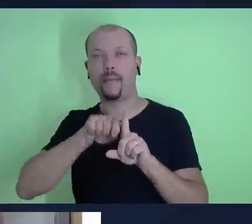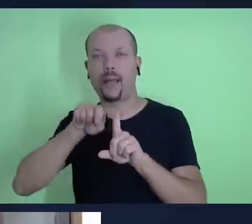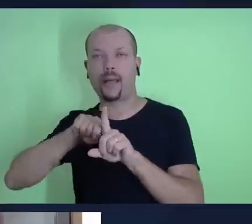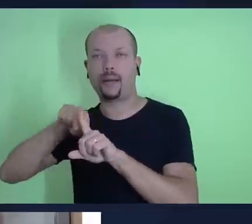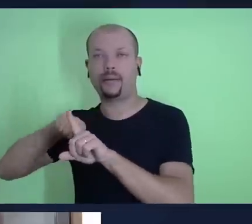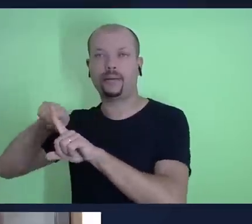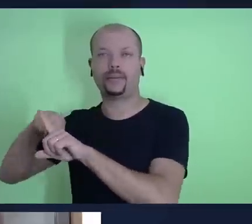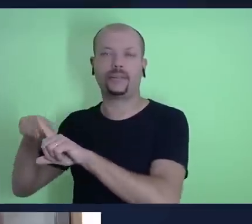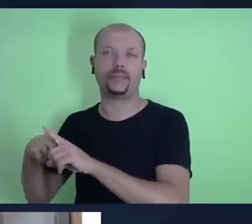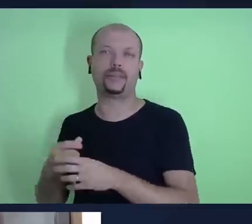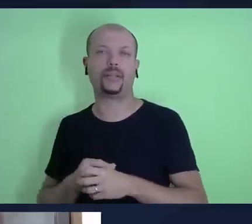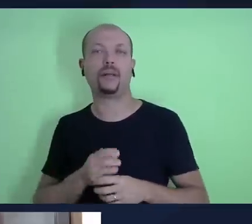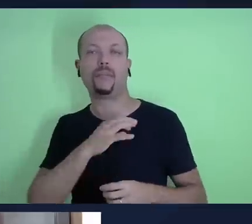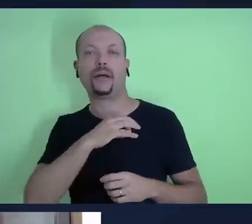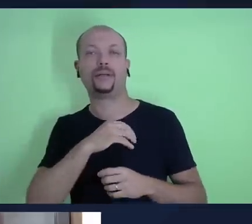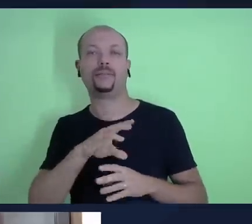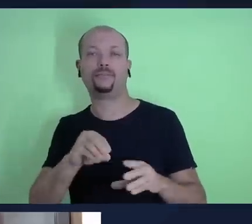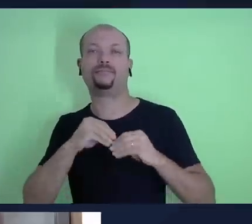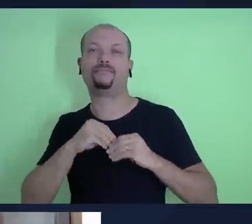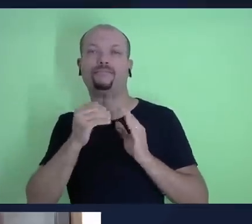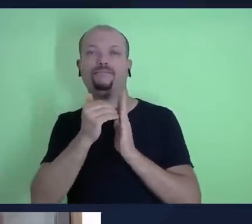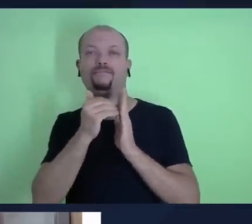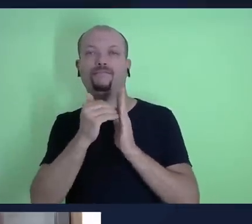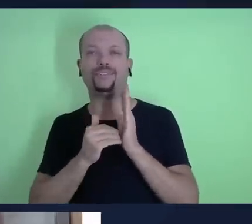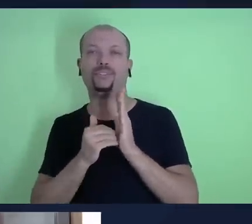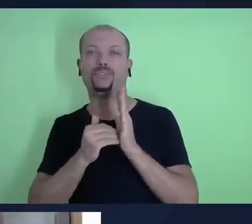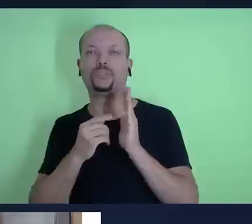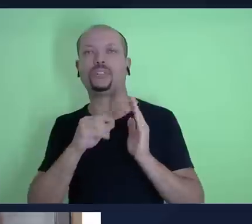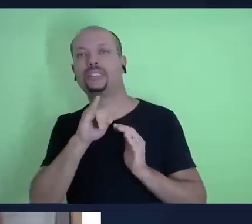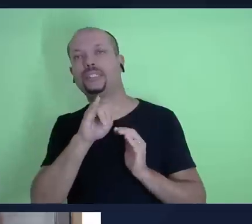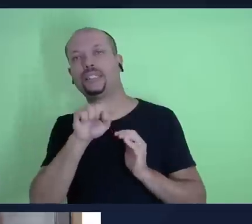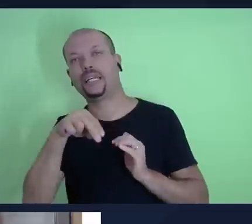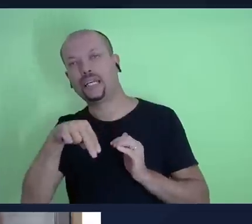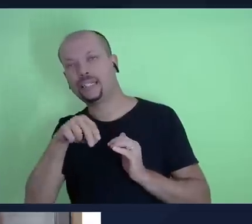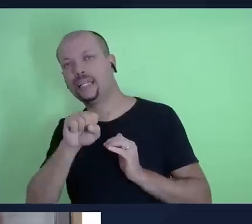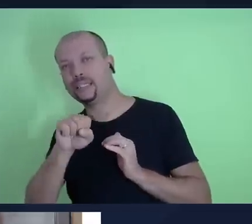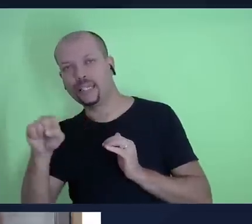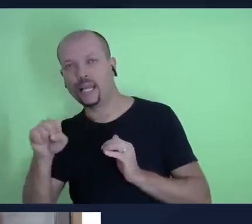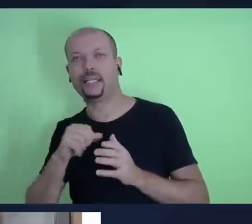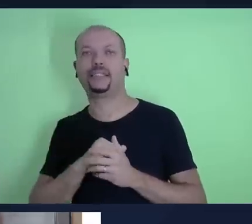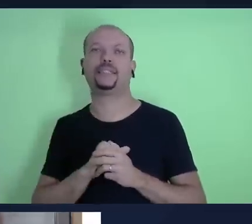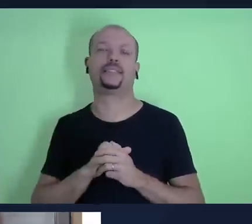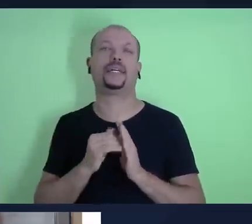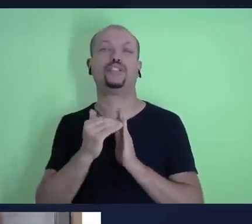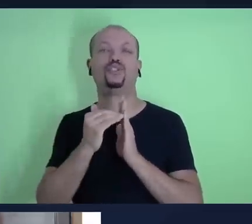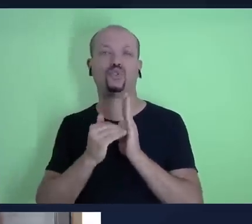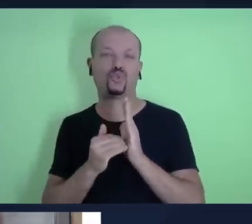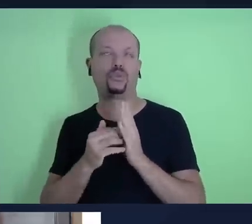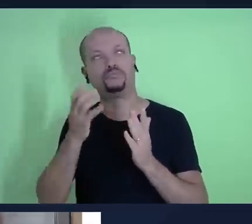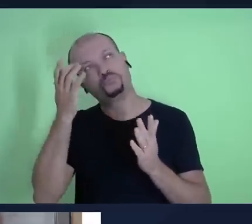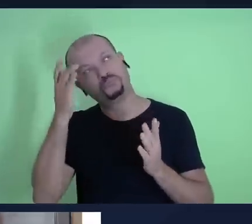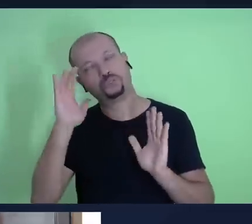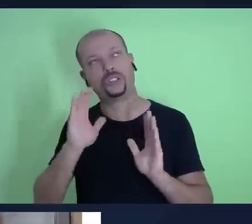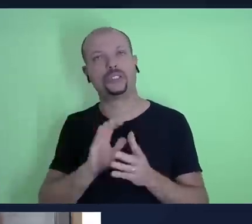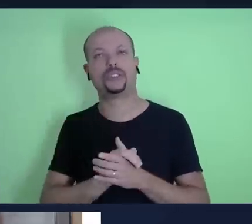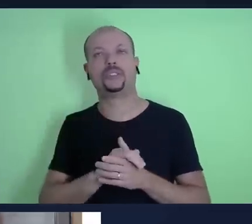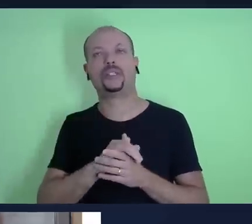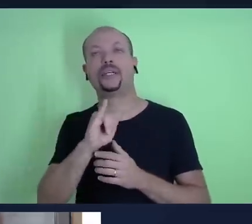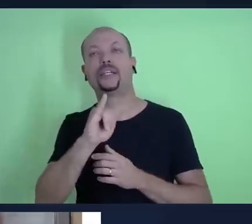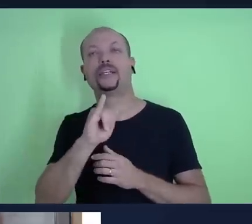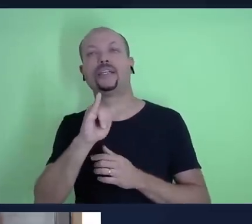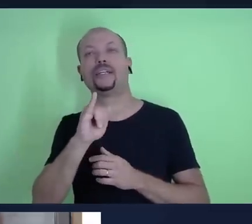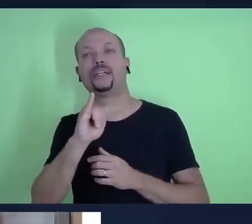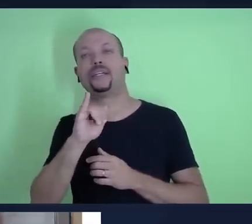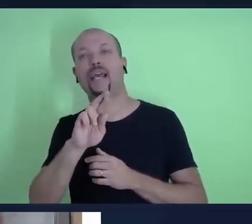que quando eu recebo, há um desconto ali do INSS, um desconto talvez relacionado a imposto de renda,